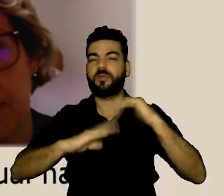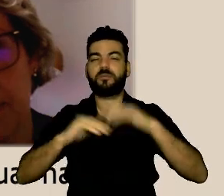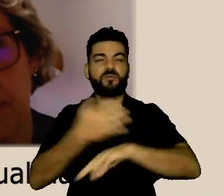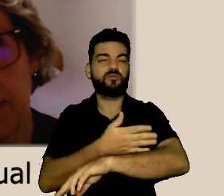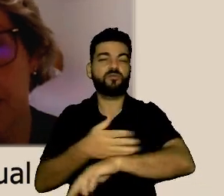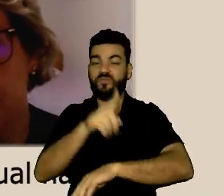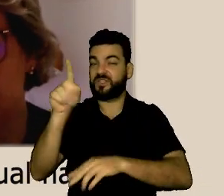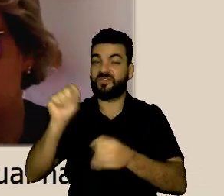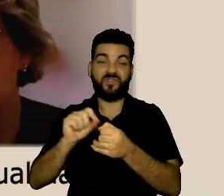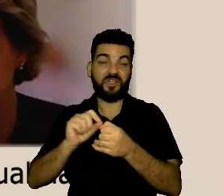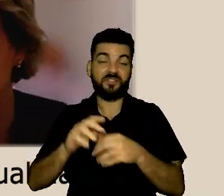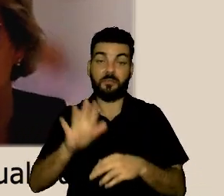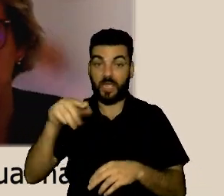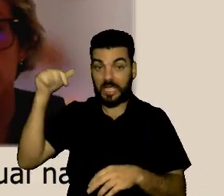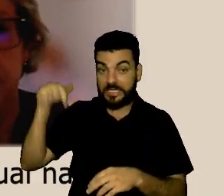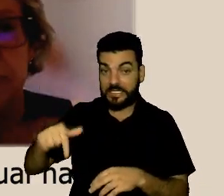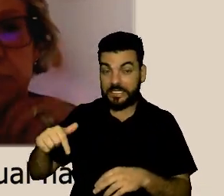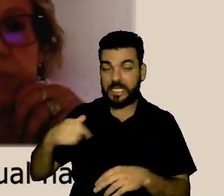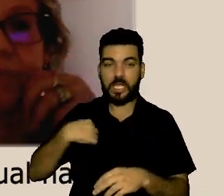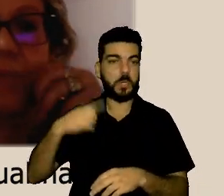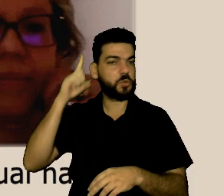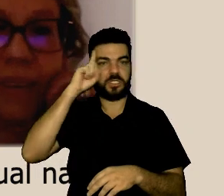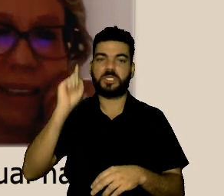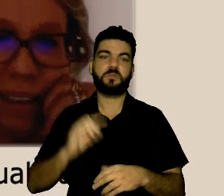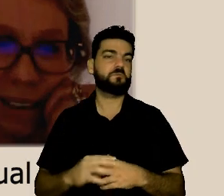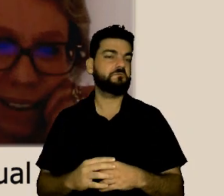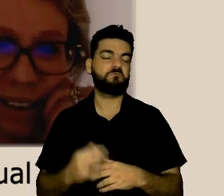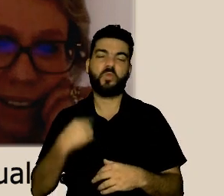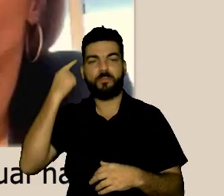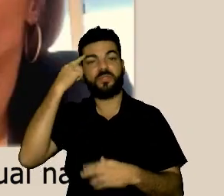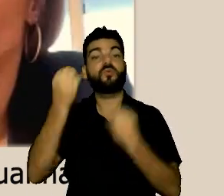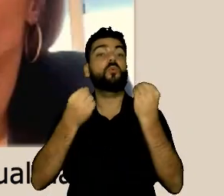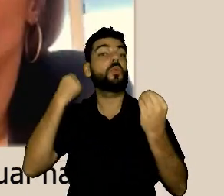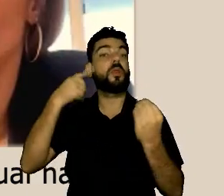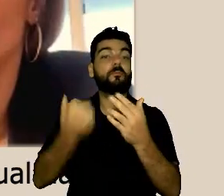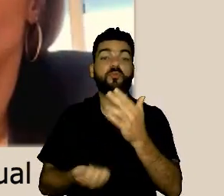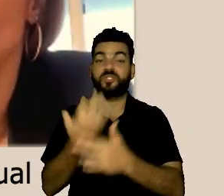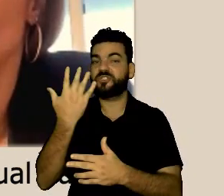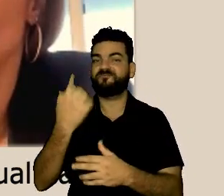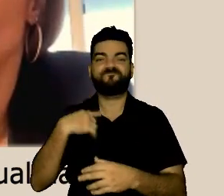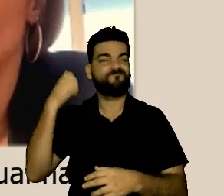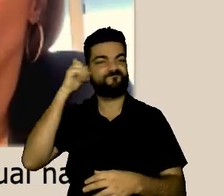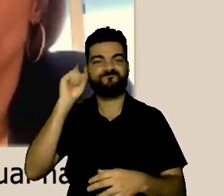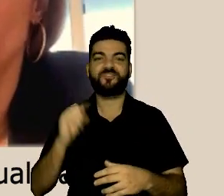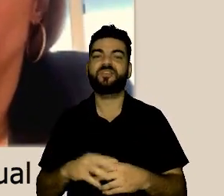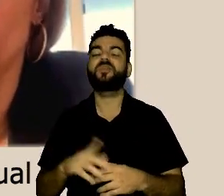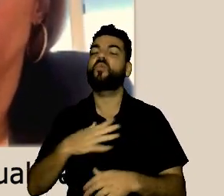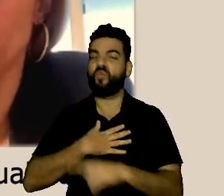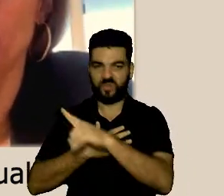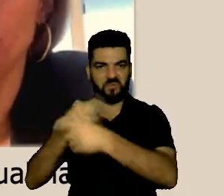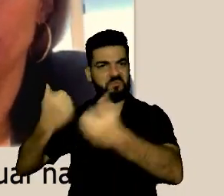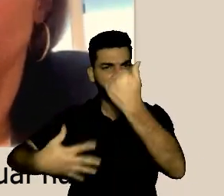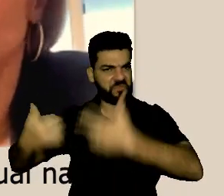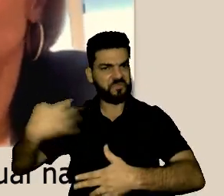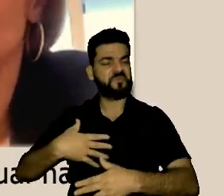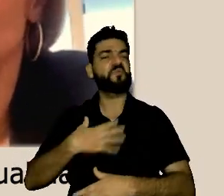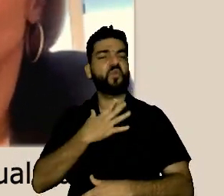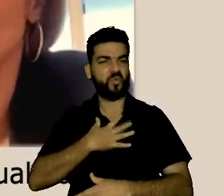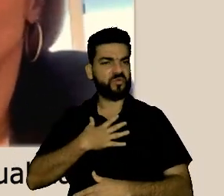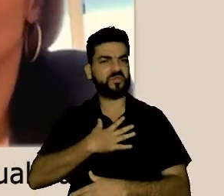fazem, mas para a gente que está pensando na política, foi muito bom lhe ouvir,